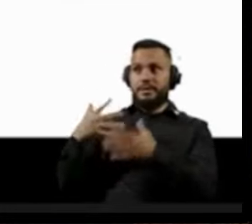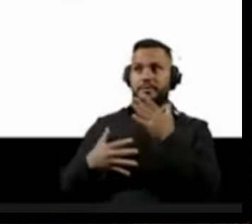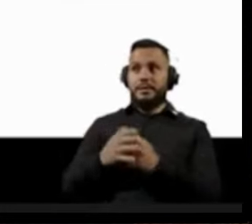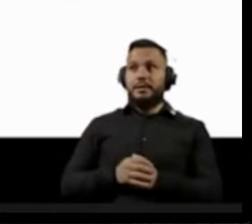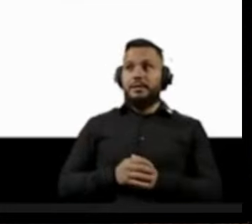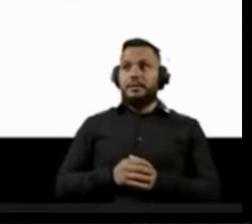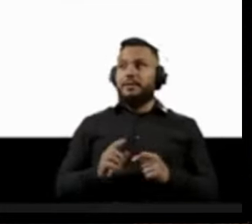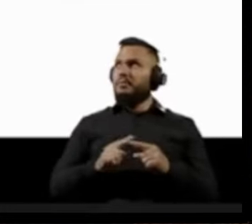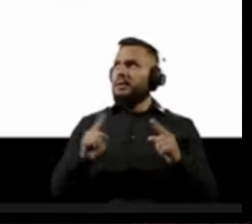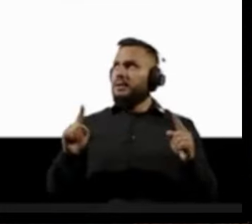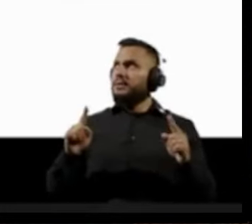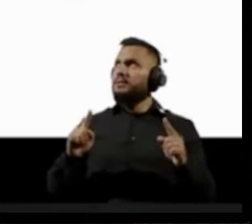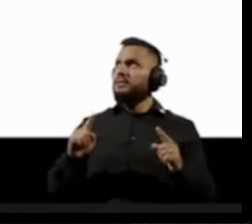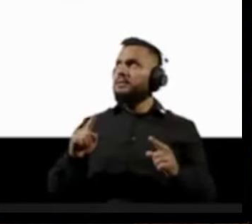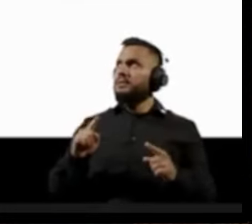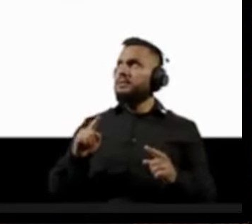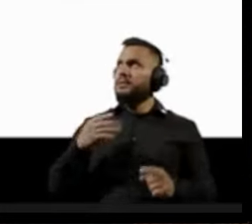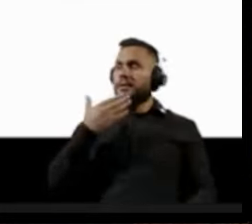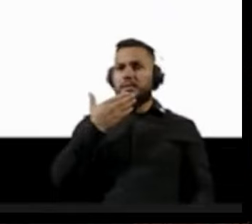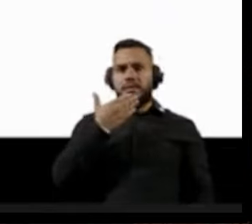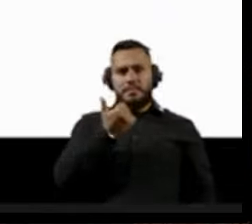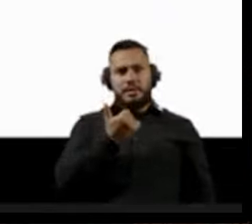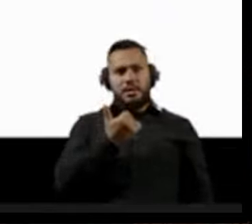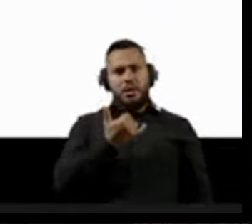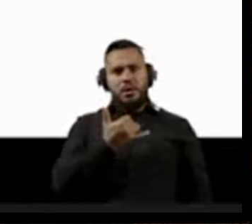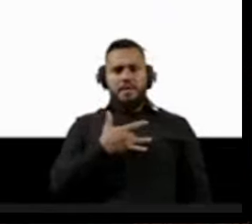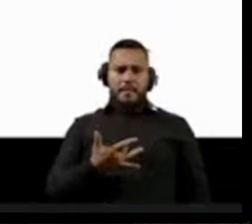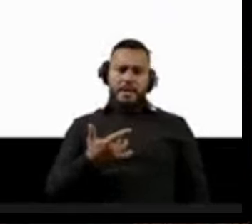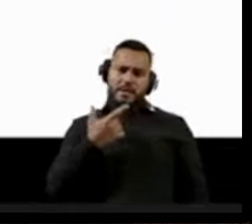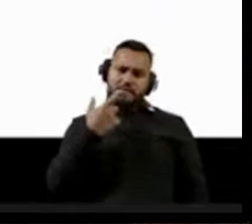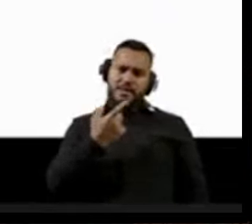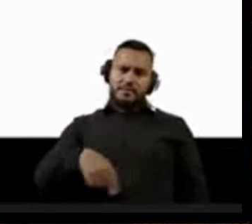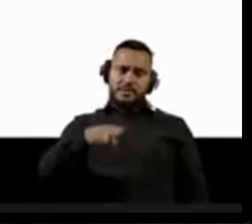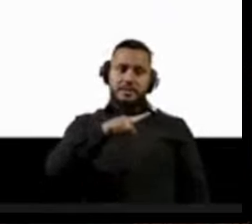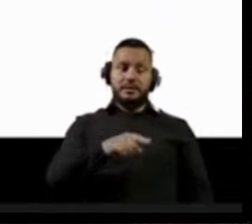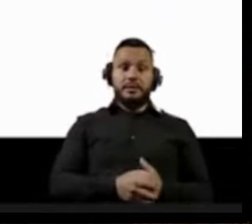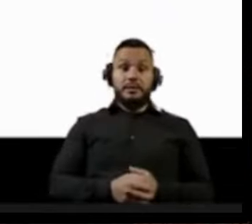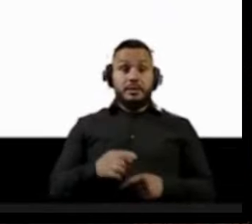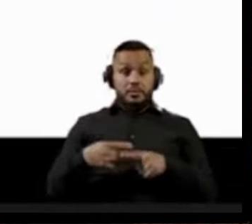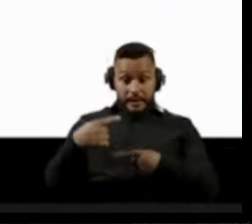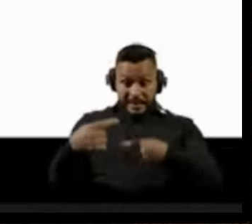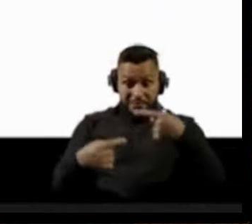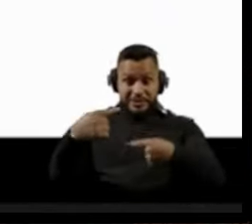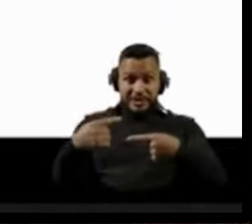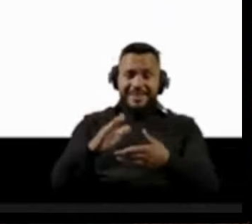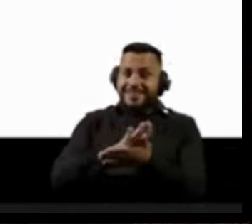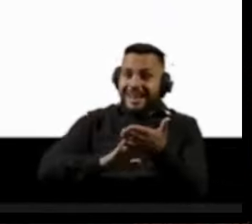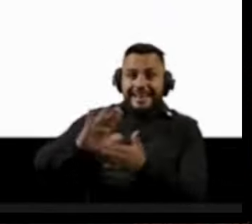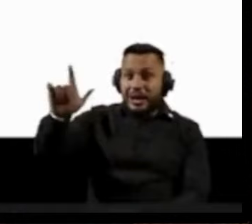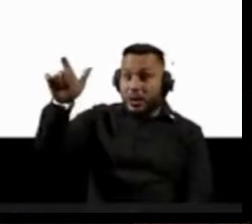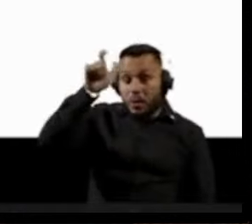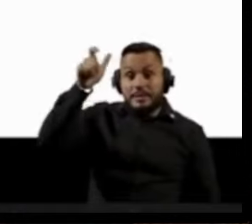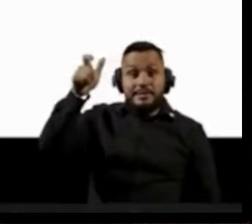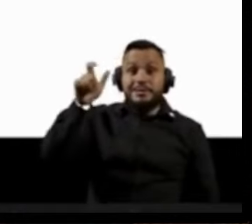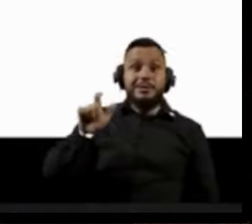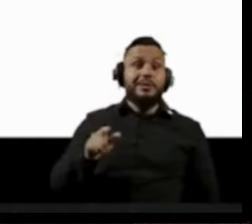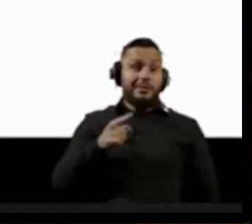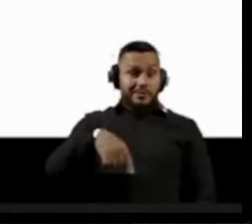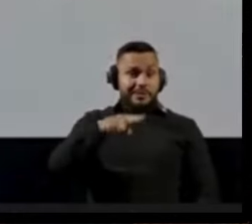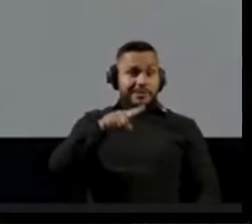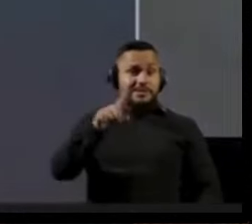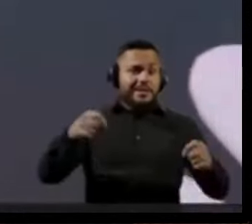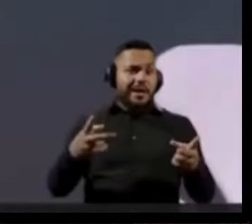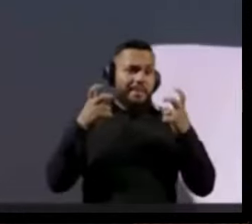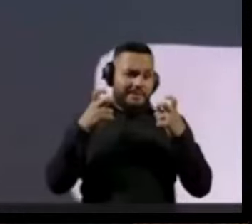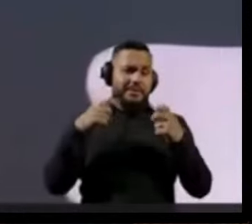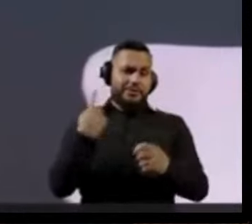Mas aqui vale a pena eu falar para vocês. Porque na política, gente, nada é coincidência. Então, vocês podem perceber, e a gente